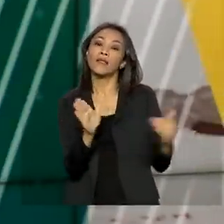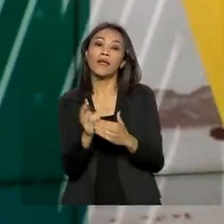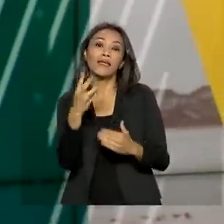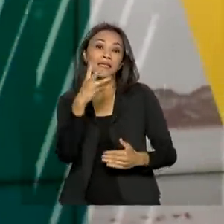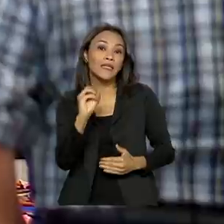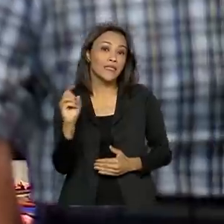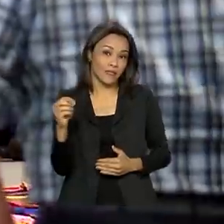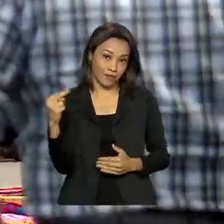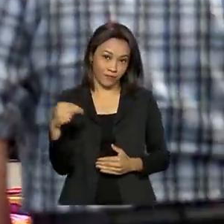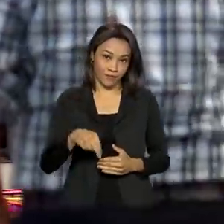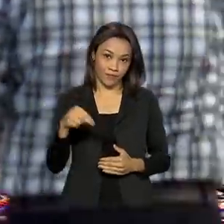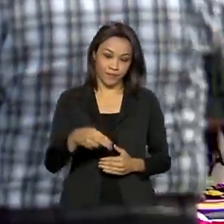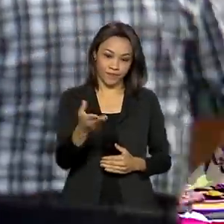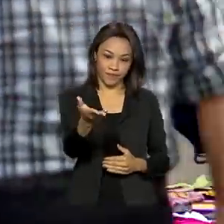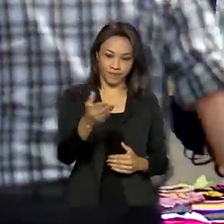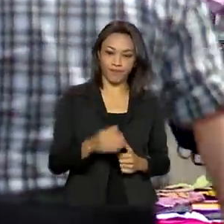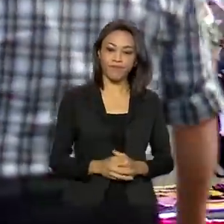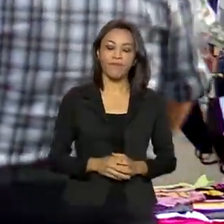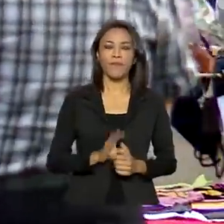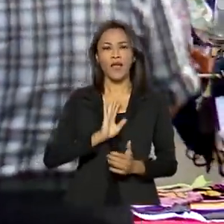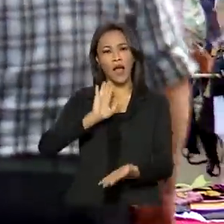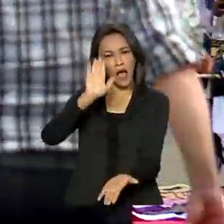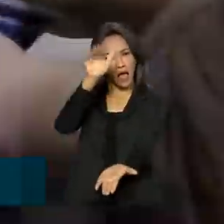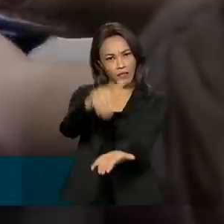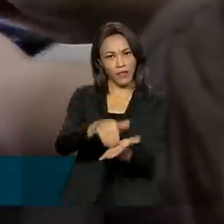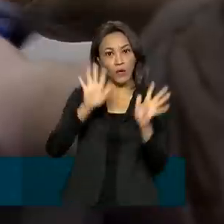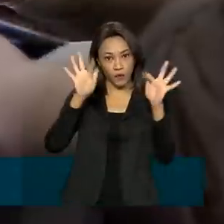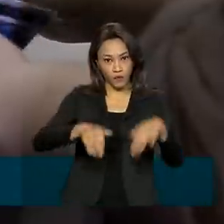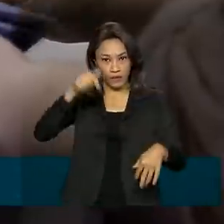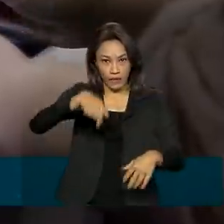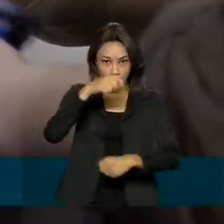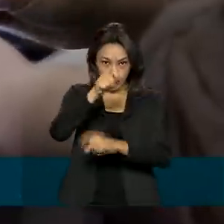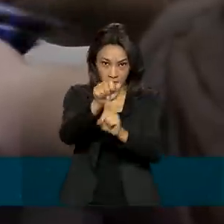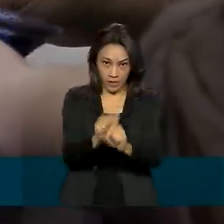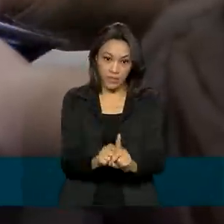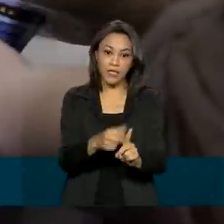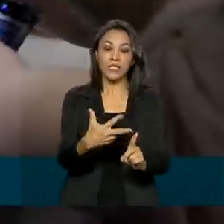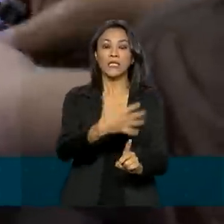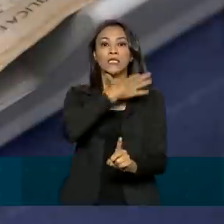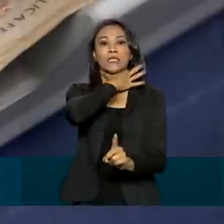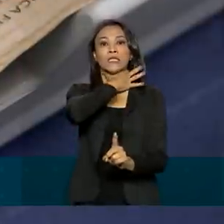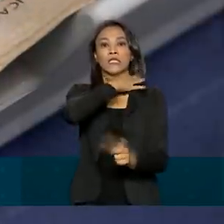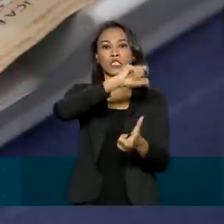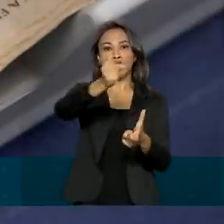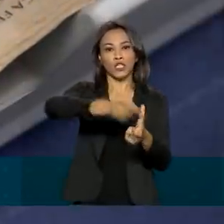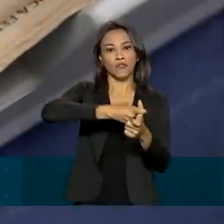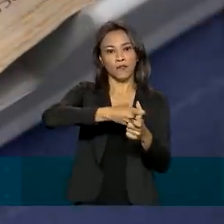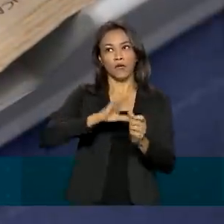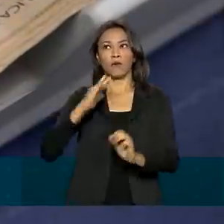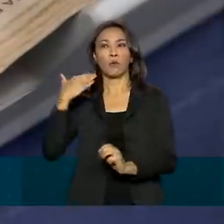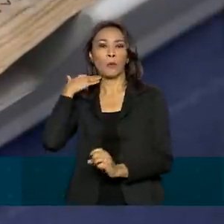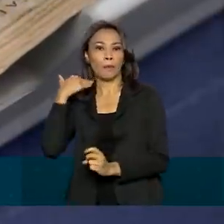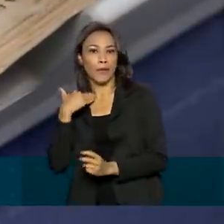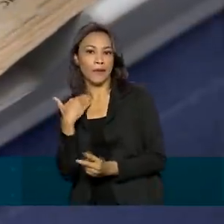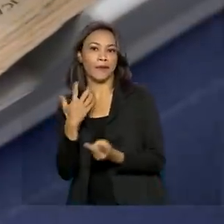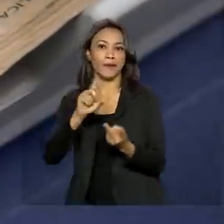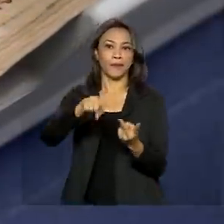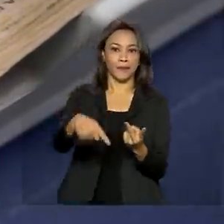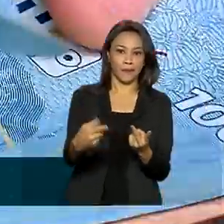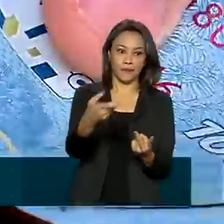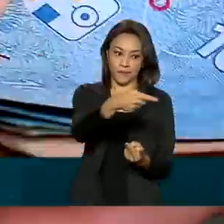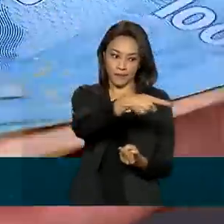novembro. Até o final deste mês, quem tiver dívidas em atraso com bancos ou instituições